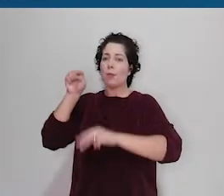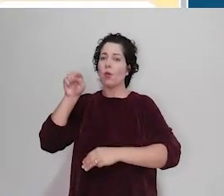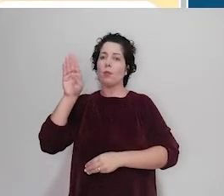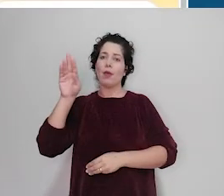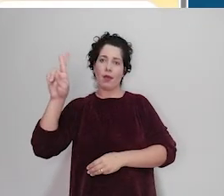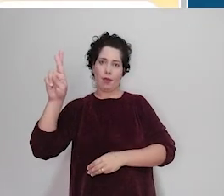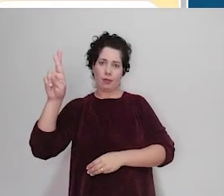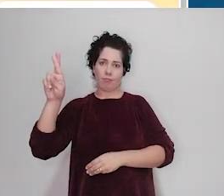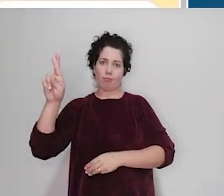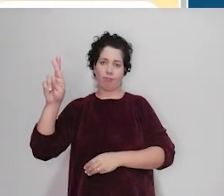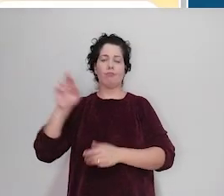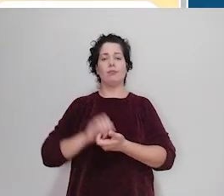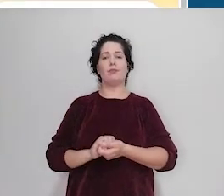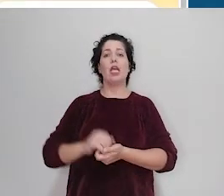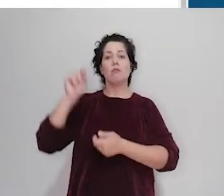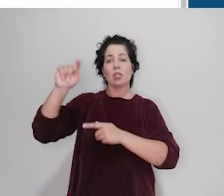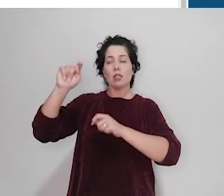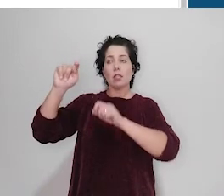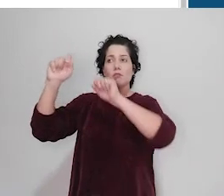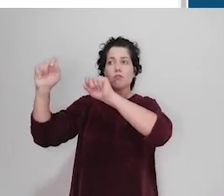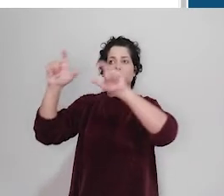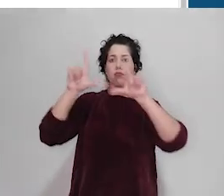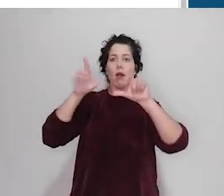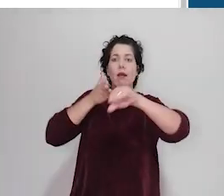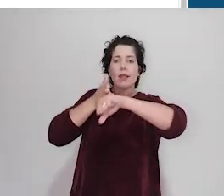Basta clicar em Acessar